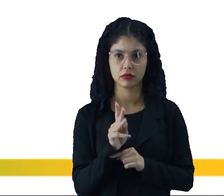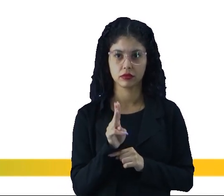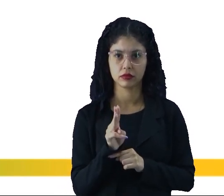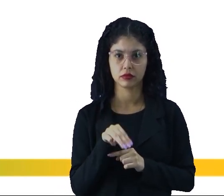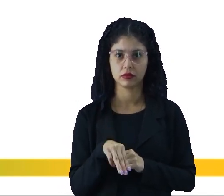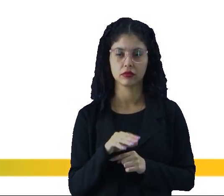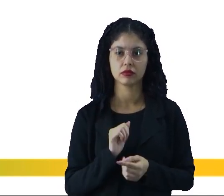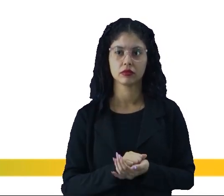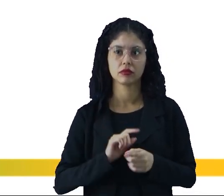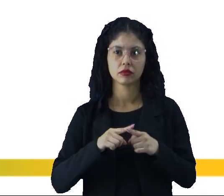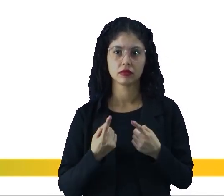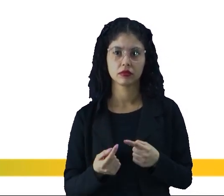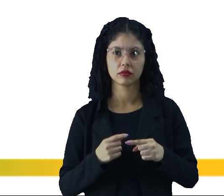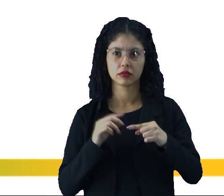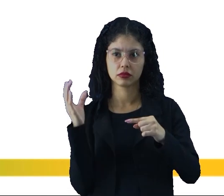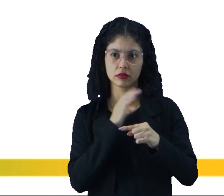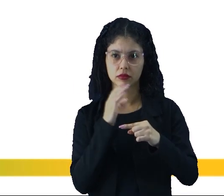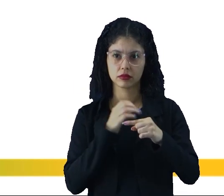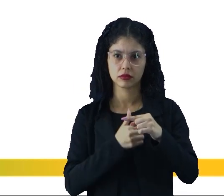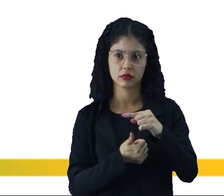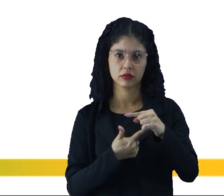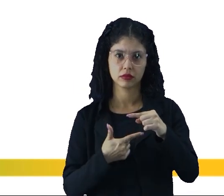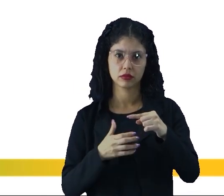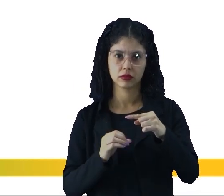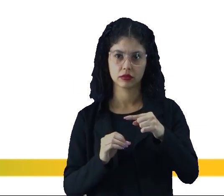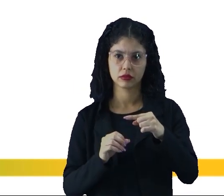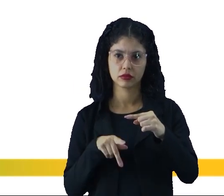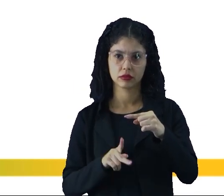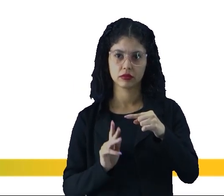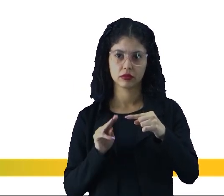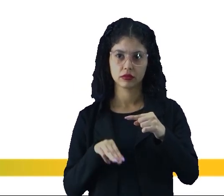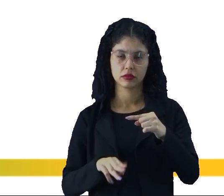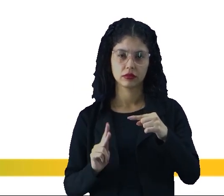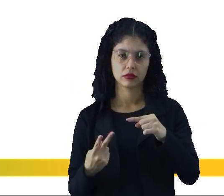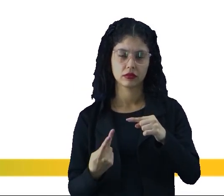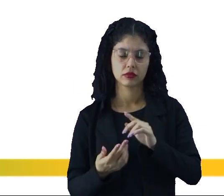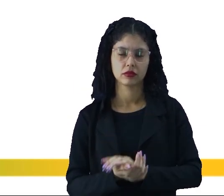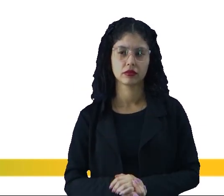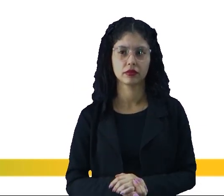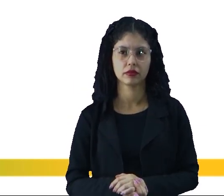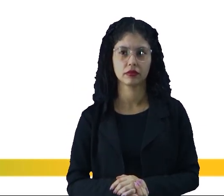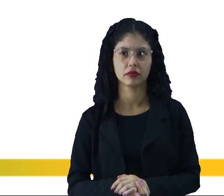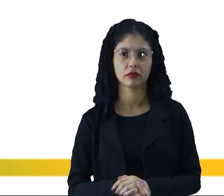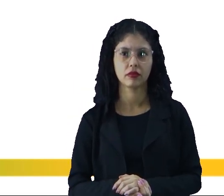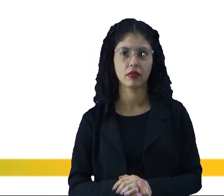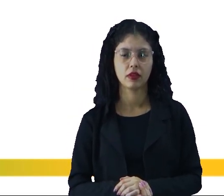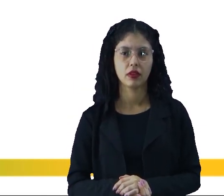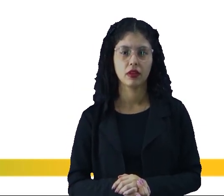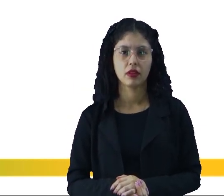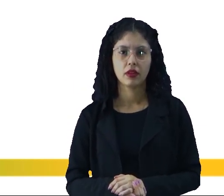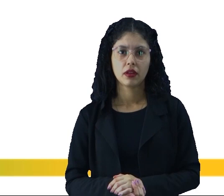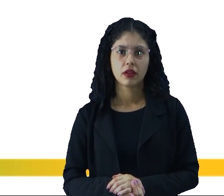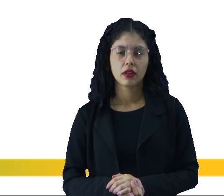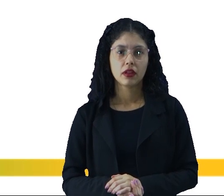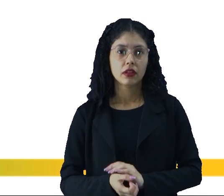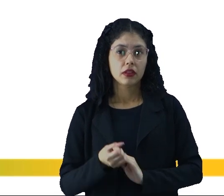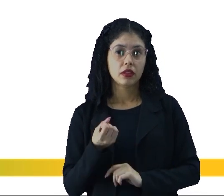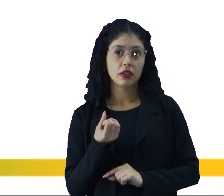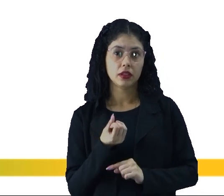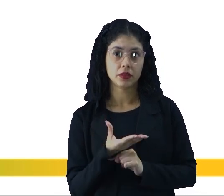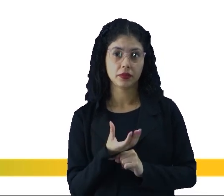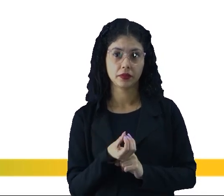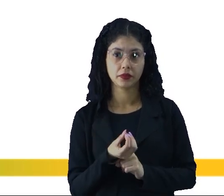mas a velocidade dele ele pode andar até 120 km por hora ora